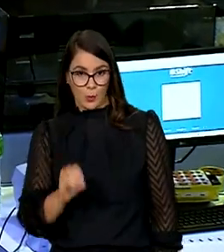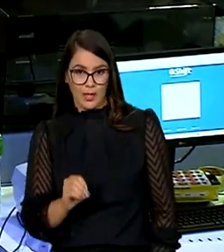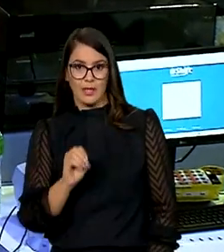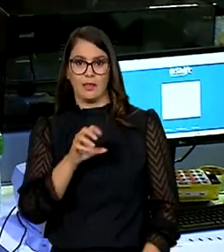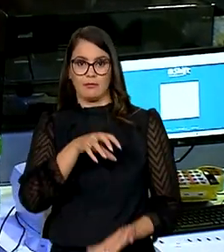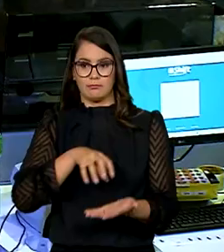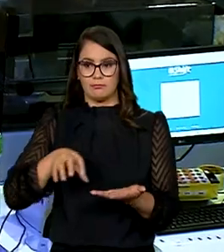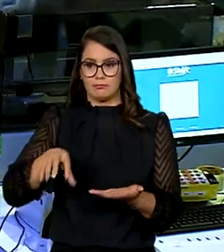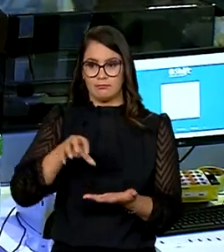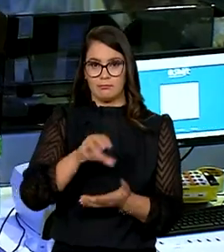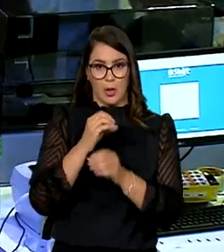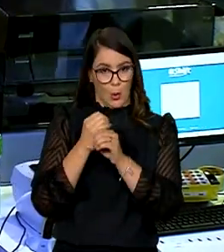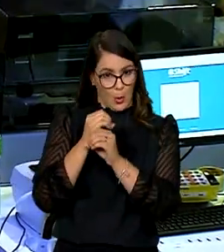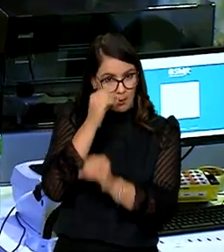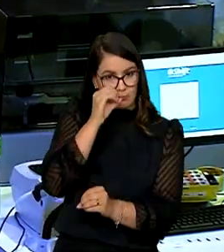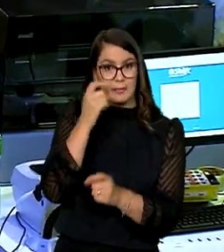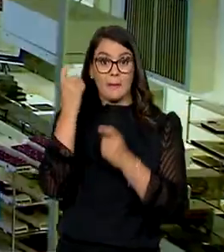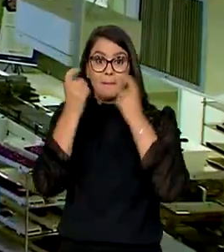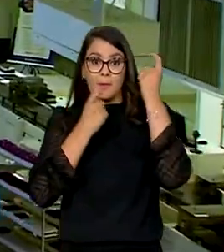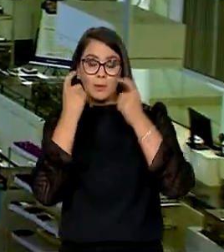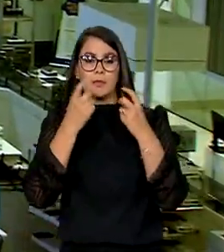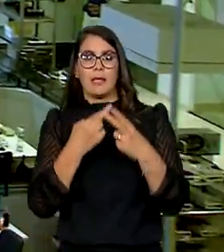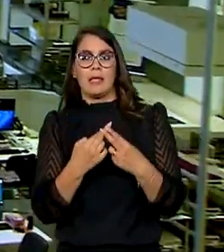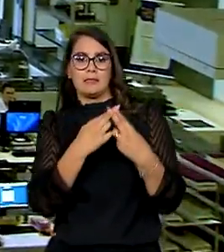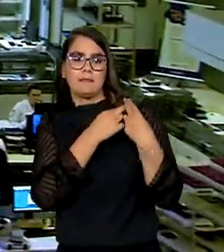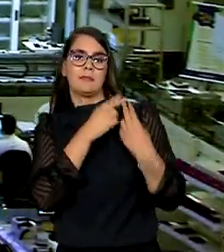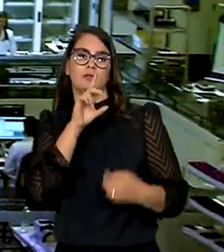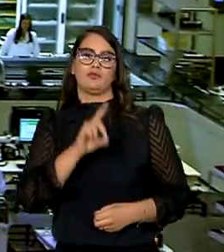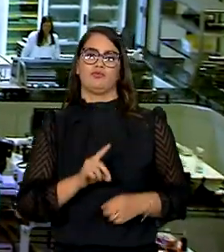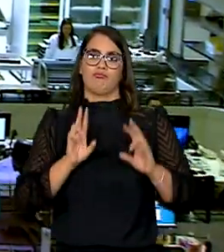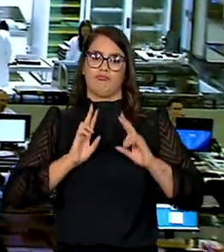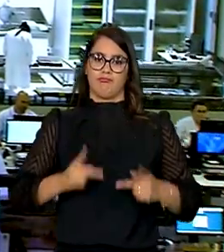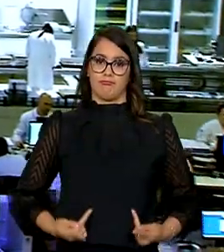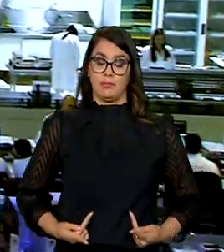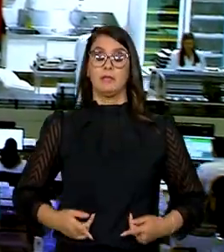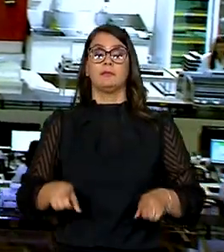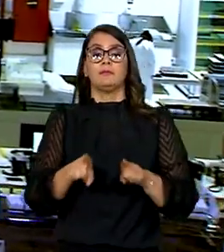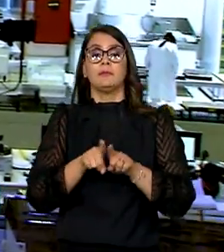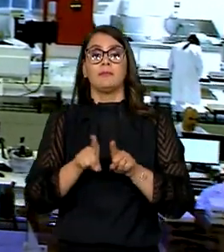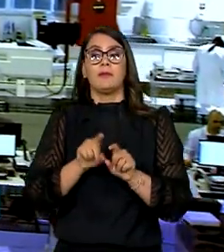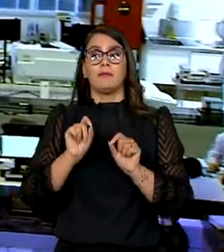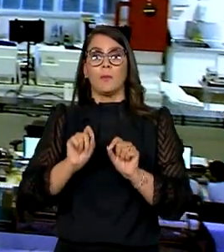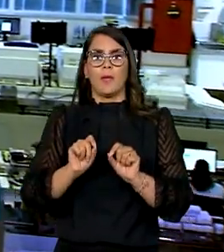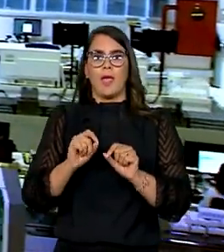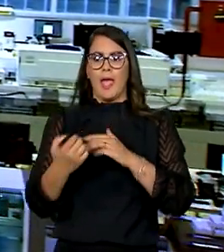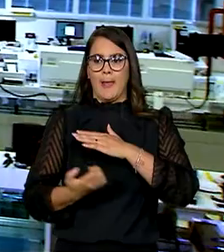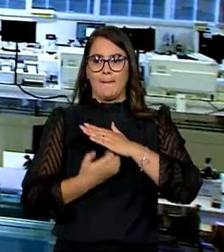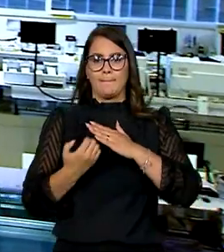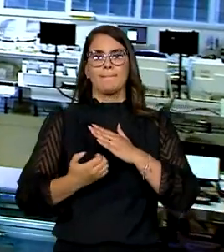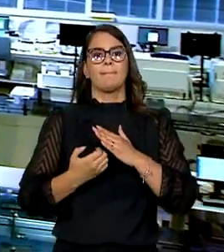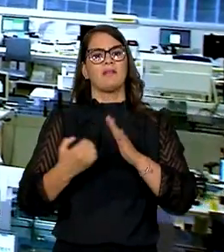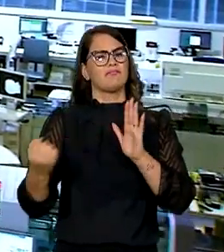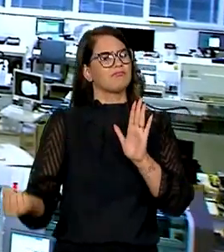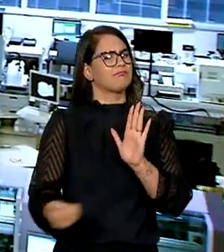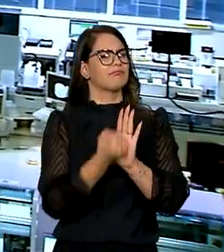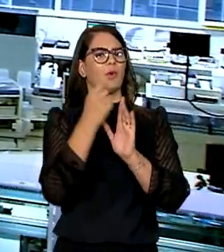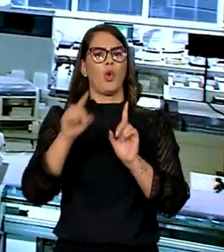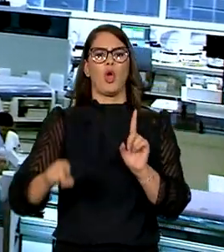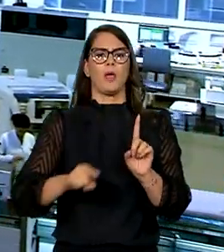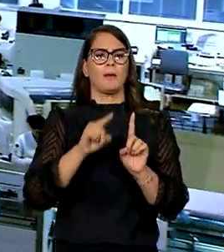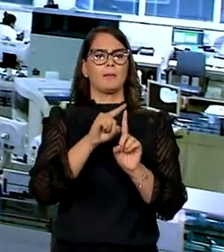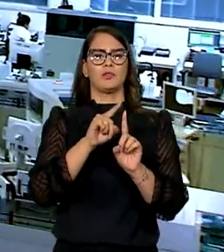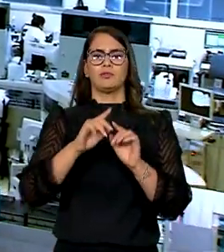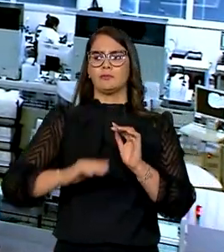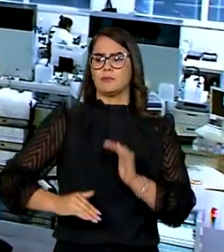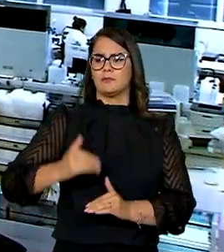laboratório. A preocupação com o respeito aos direitos humanos também fez com que a empresa fosse signatária dos Objetivos